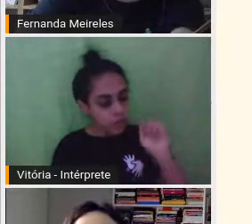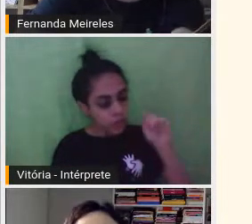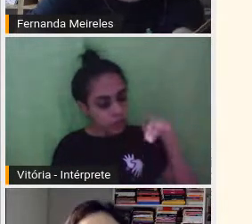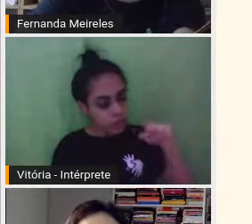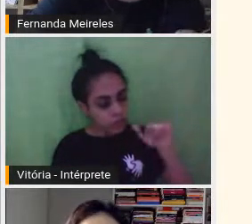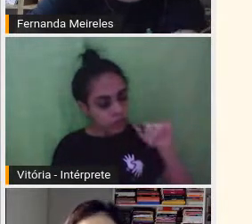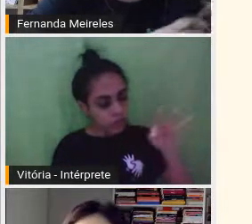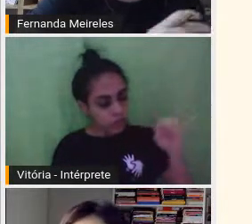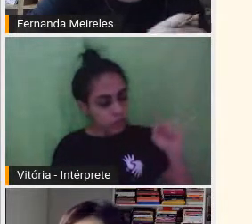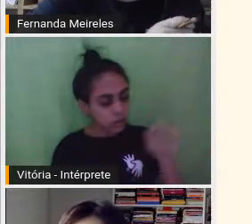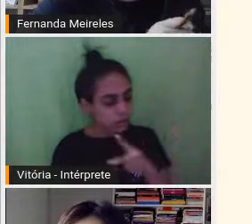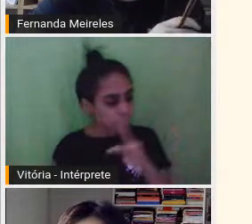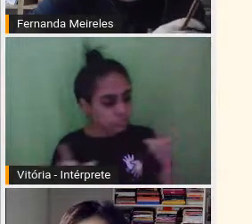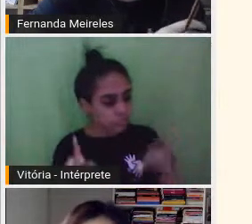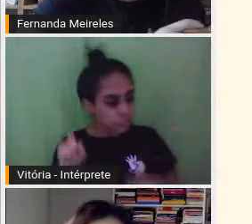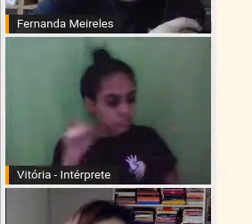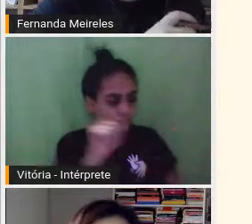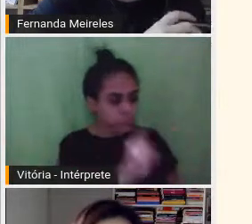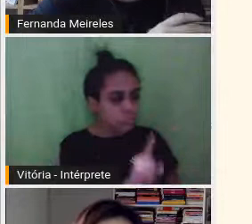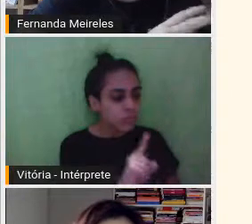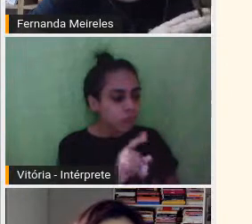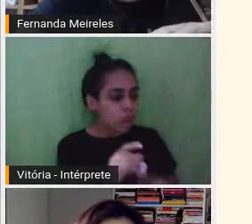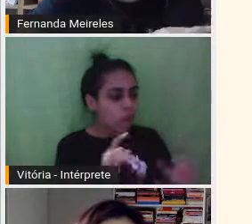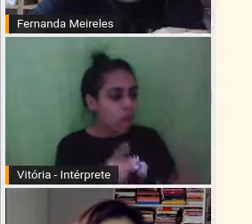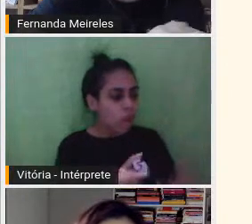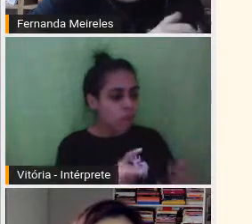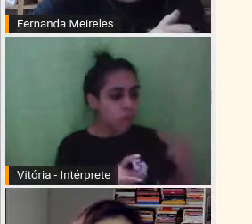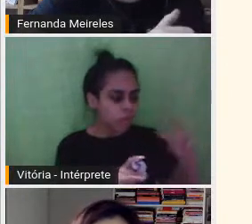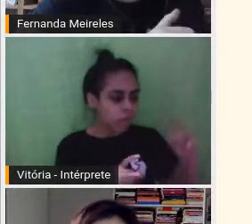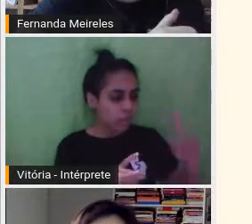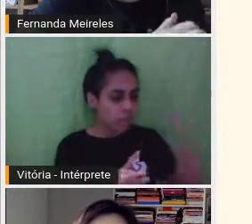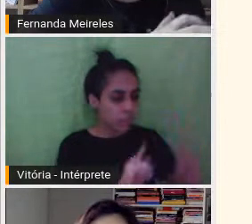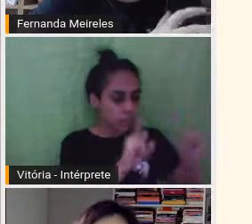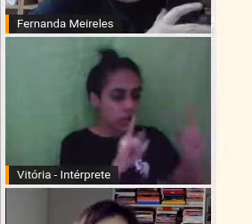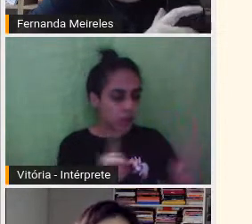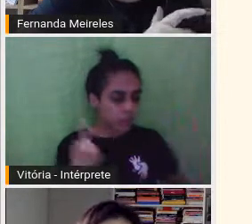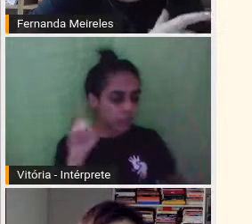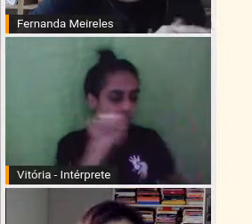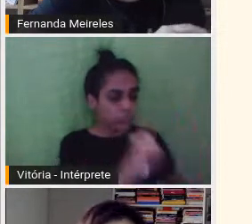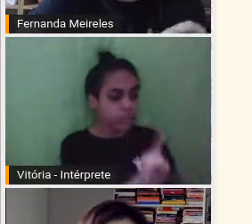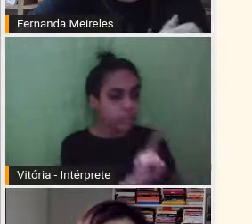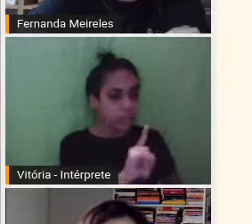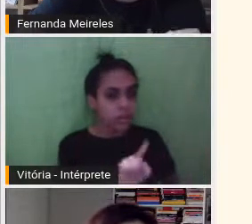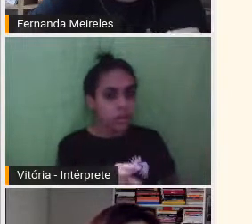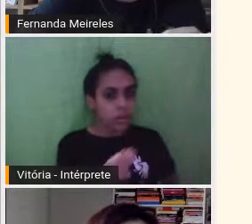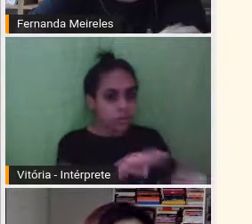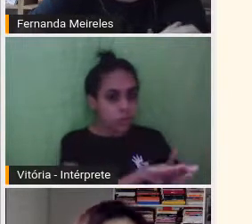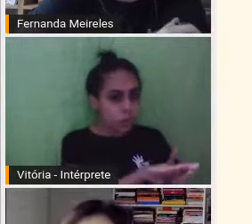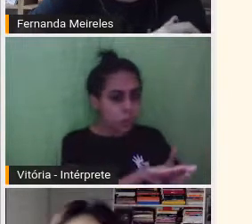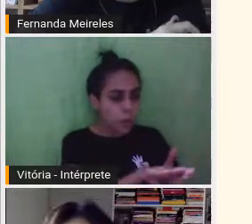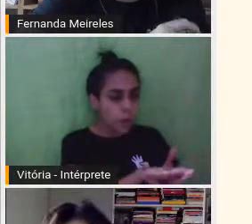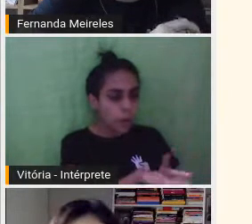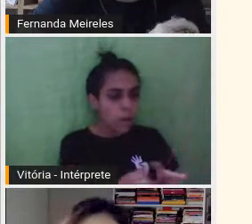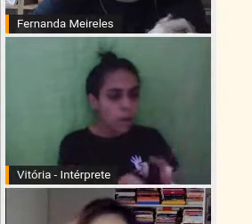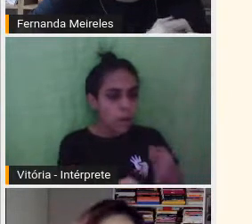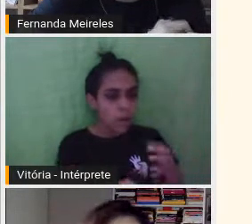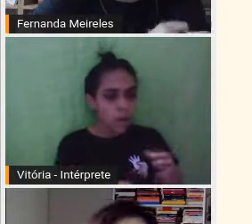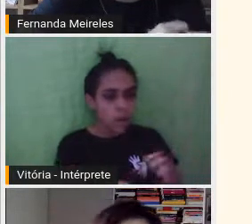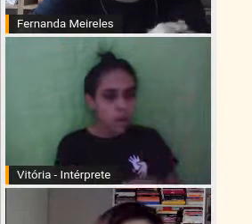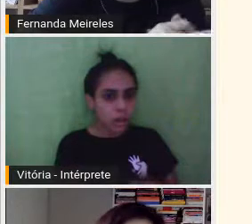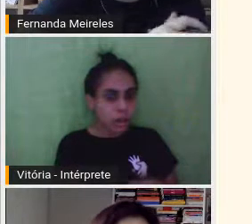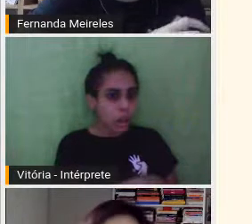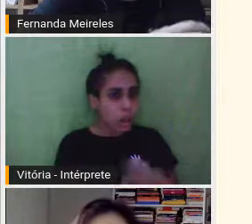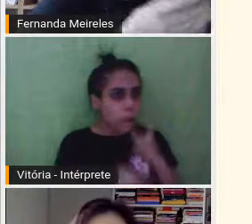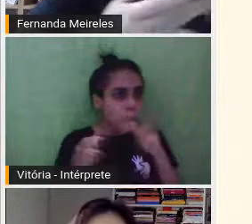E aí ele foi para o apartamento do Domênico Starnoni, e olha só, o cara não chamou ele para ir tomar um café, em um café,